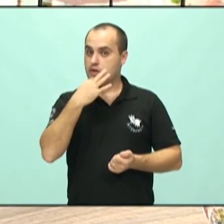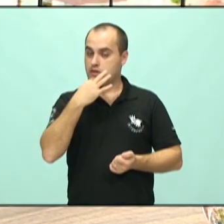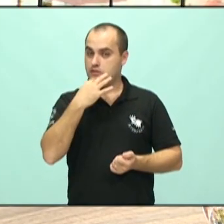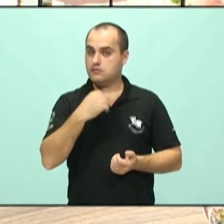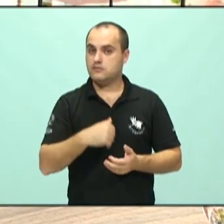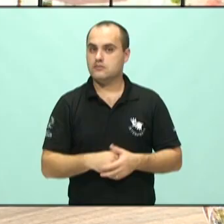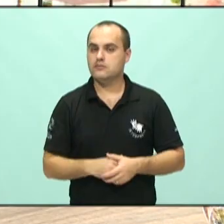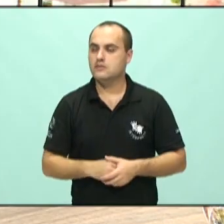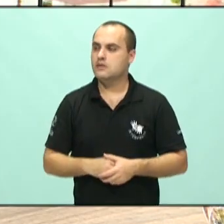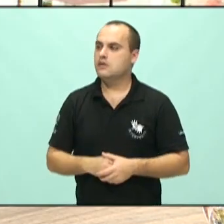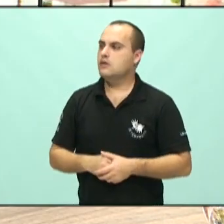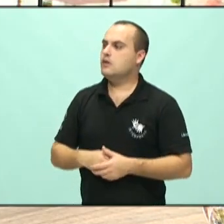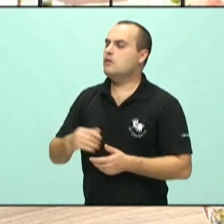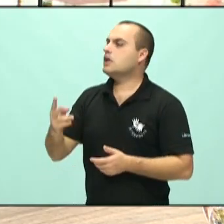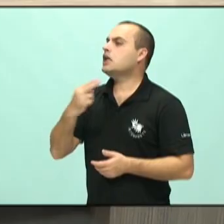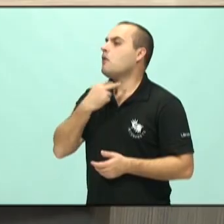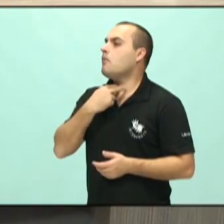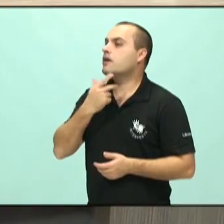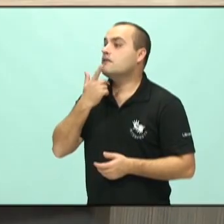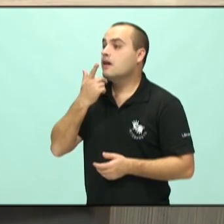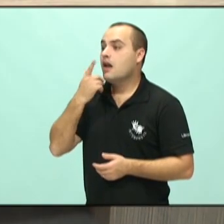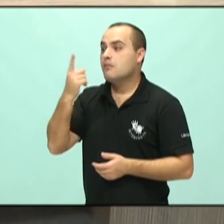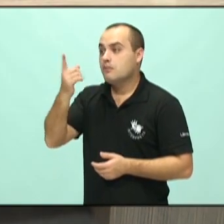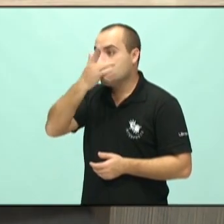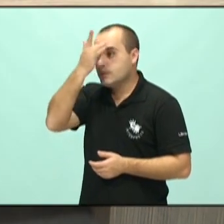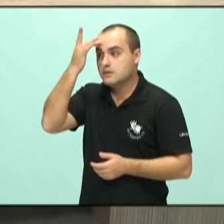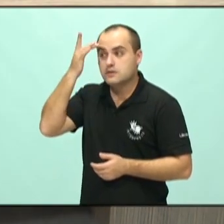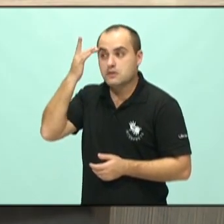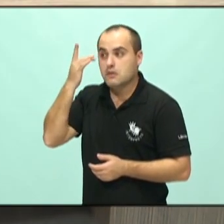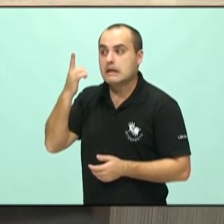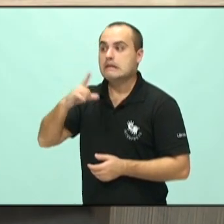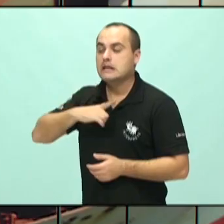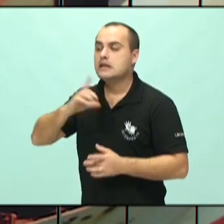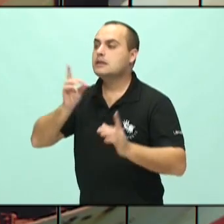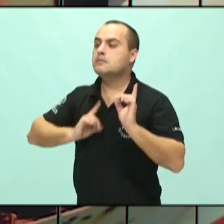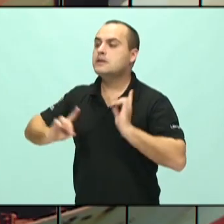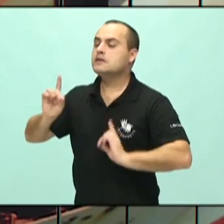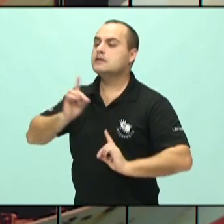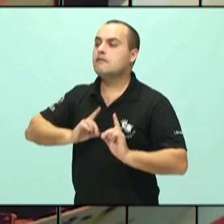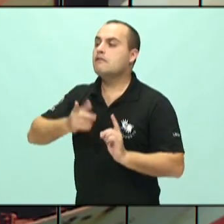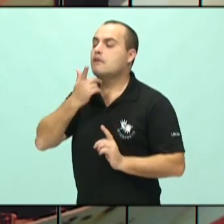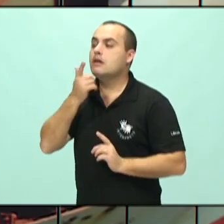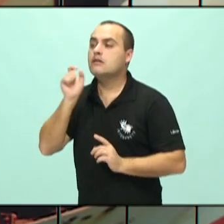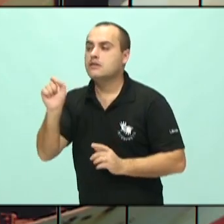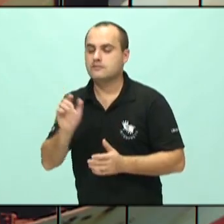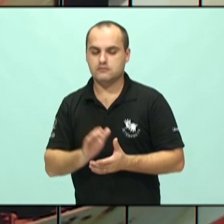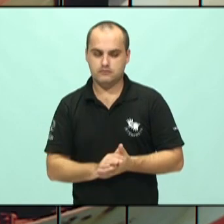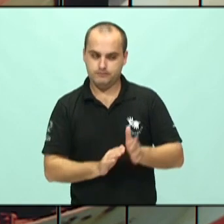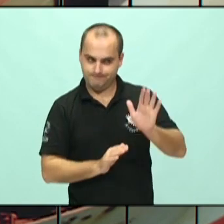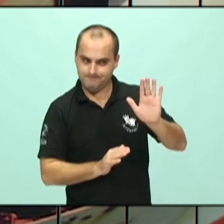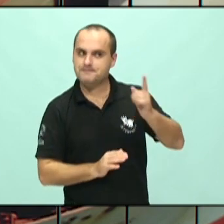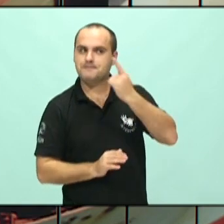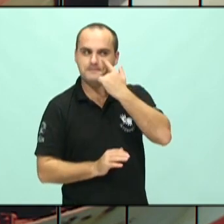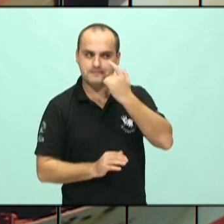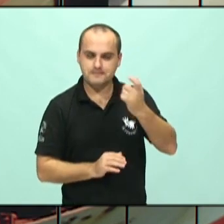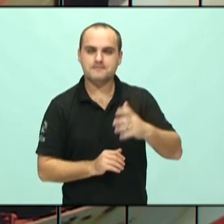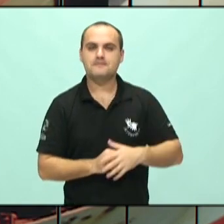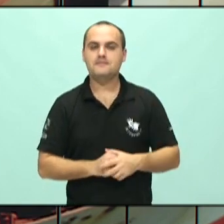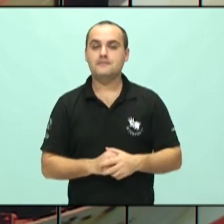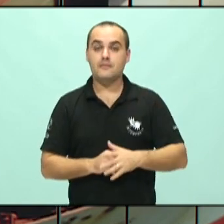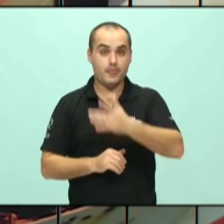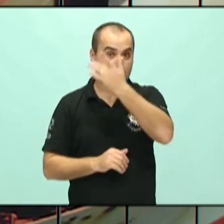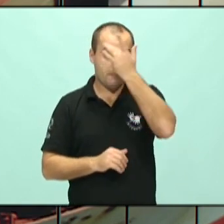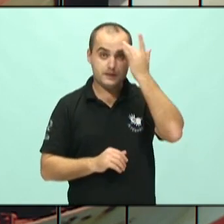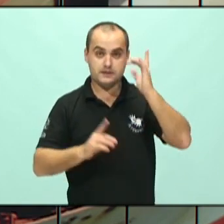para uma pessoa que está em depressão, doutor? Isso é bem interessante. Em geral, o paciente depressivo está em um momento de